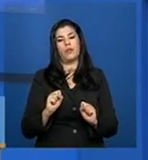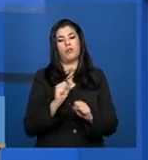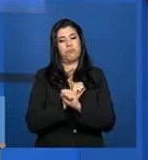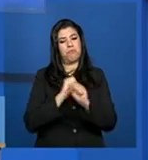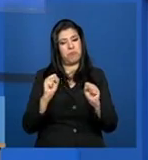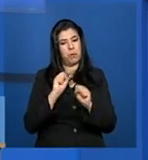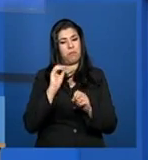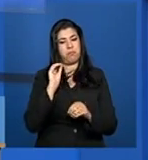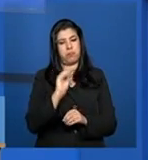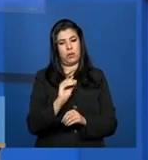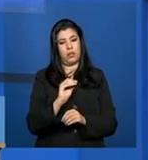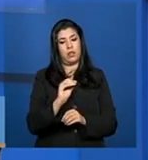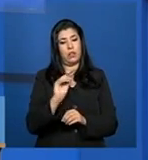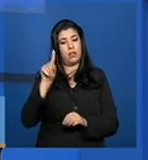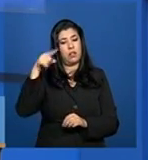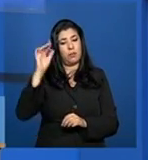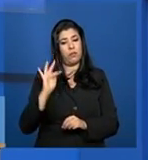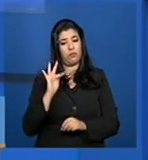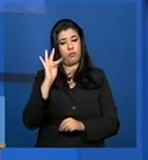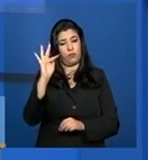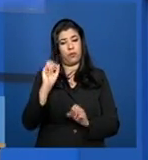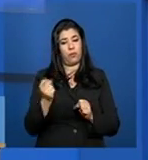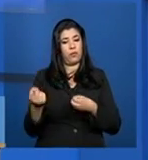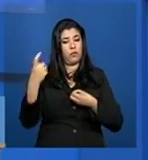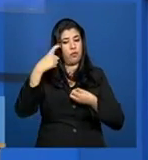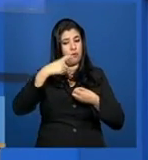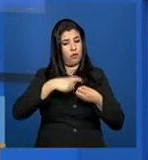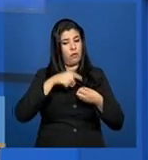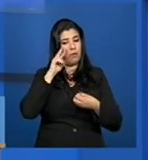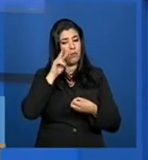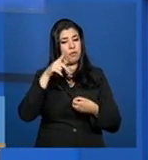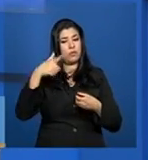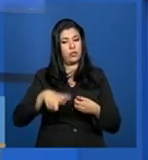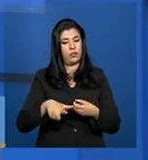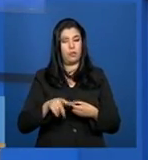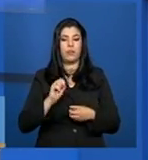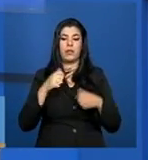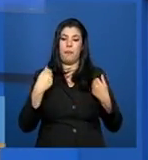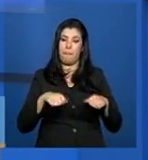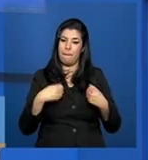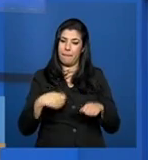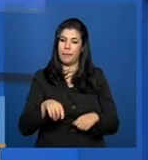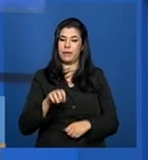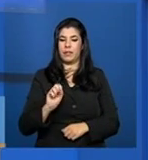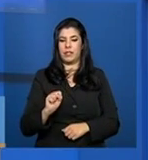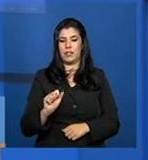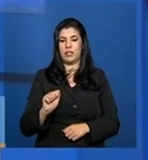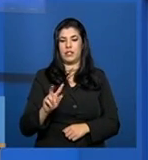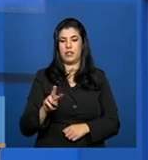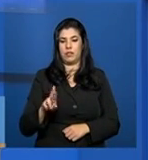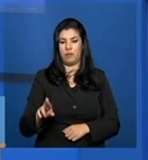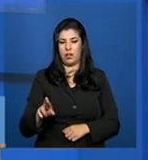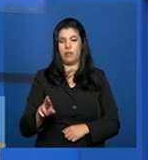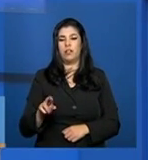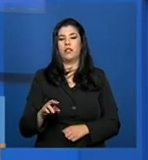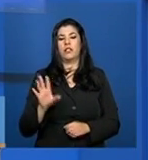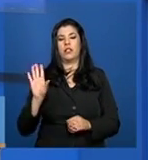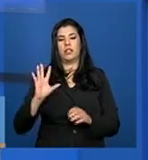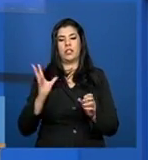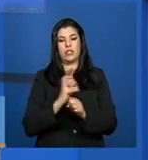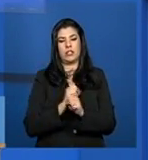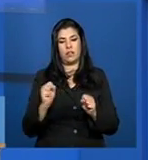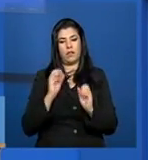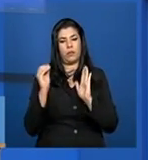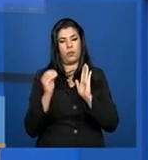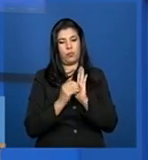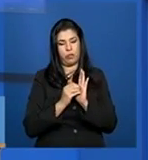uma informação. Mas se você não concluir, o cadastro não fica efetivamente válido e a entidade e o gestor vai ter problemas.